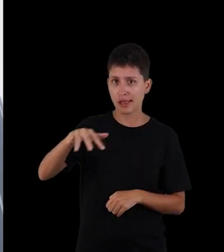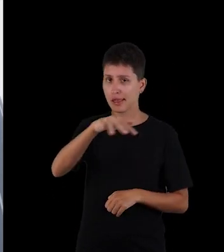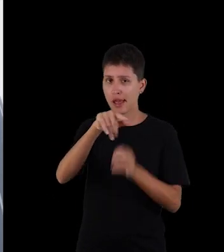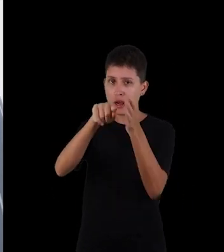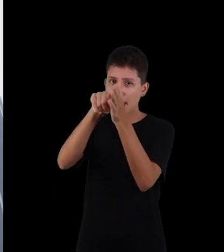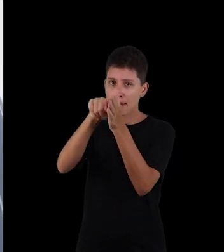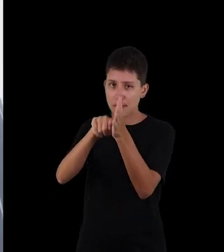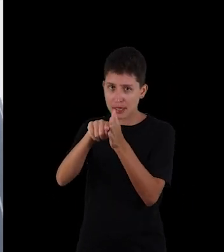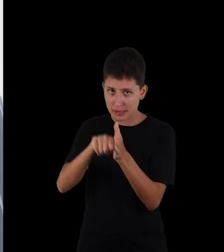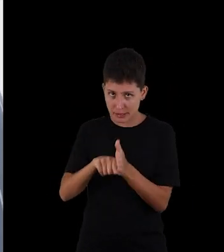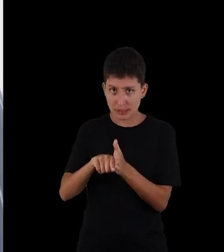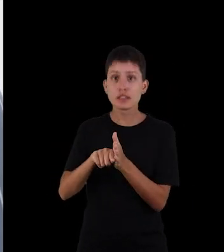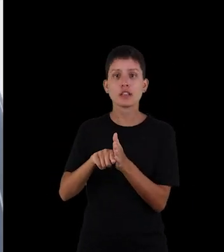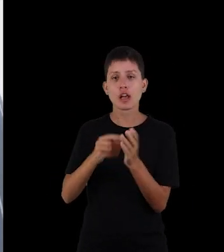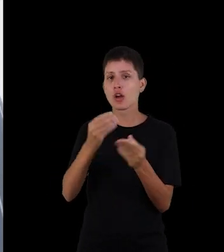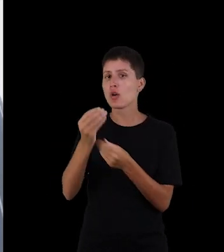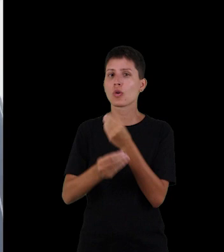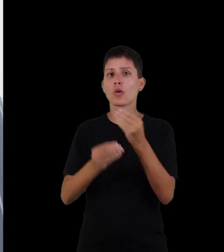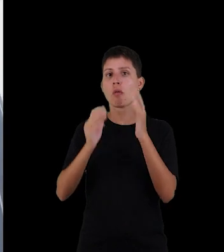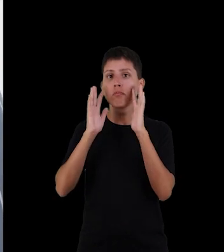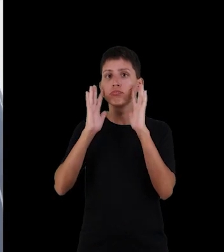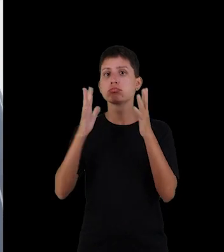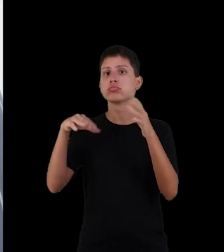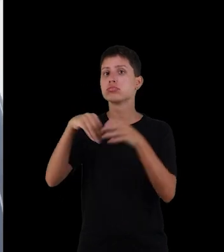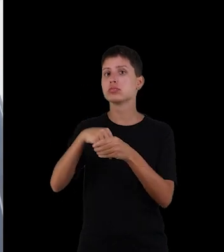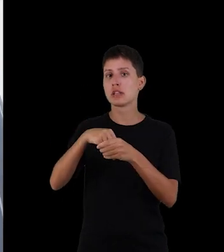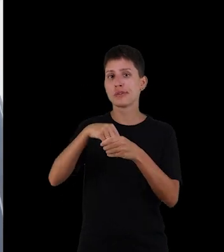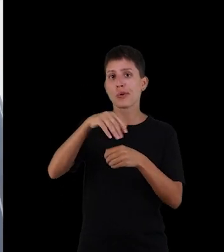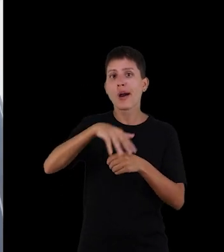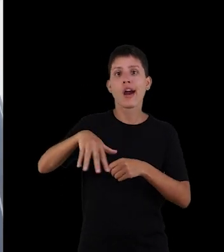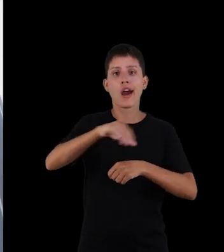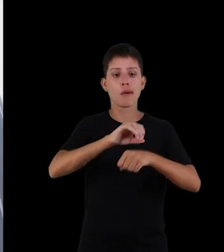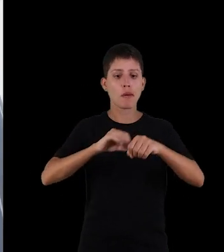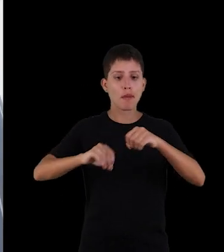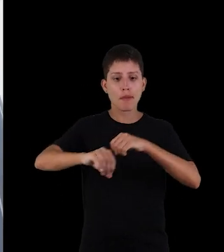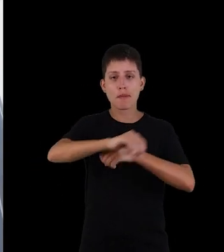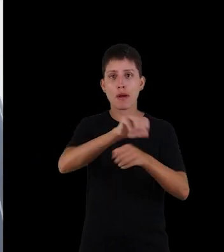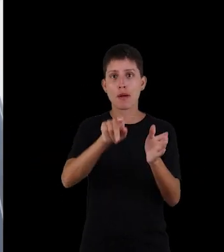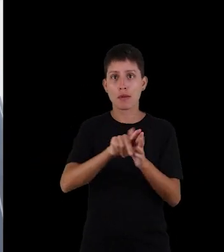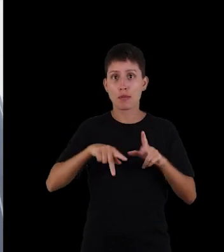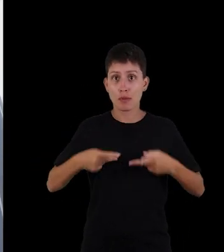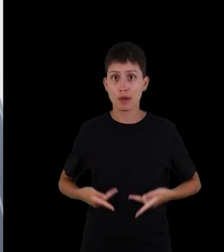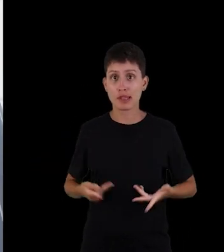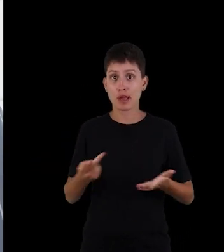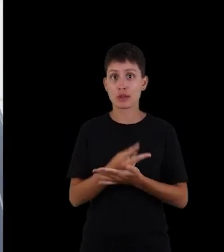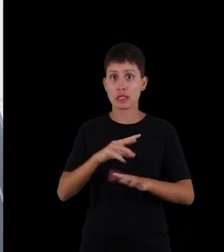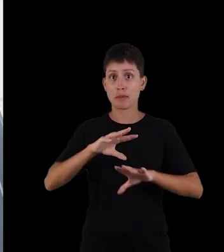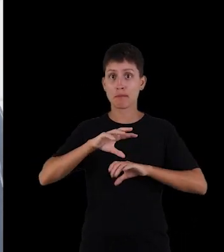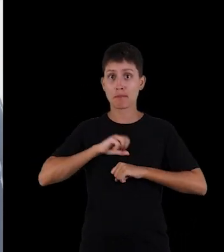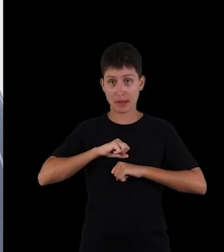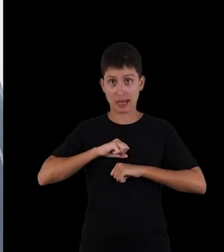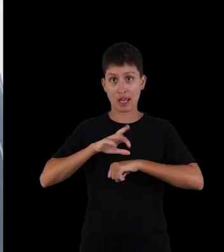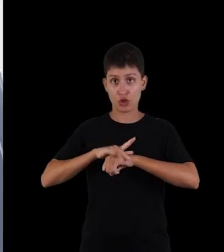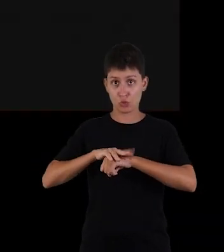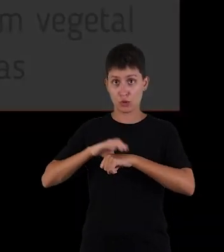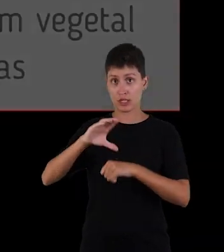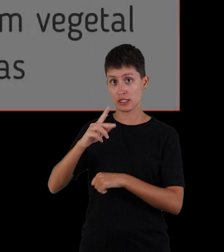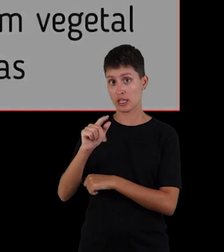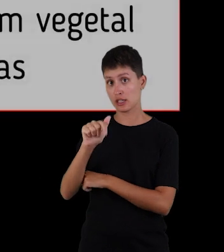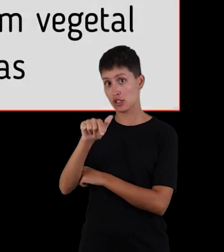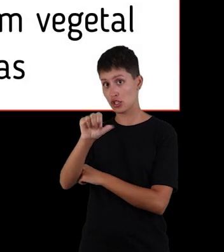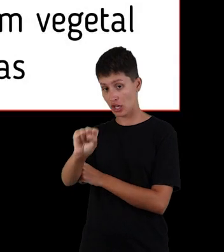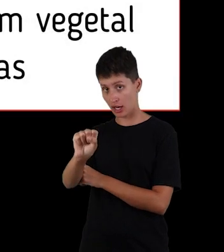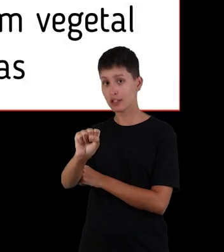de moringa oleífera modula a resposta imune de células sanguíneas humanas infectadas pelo triponossomopose.